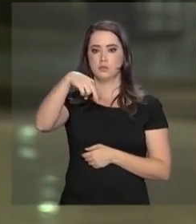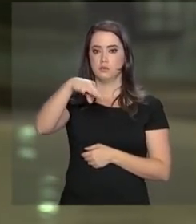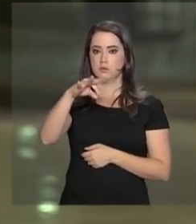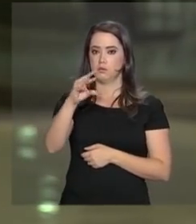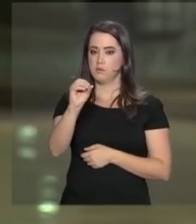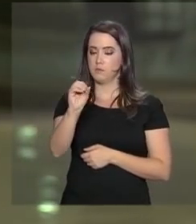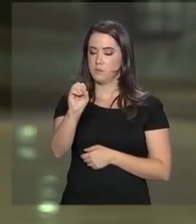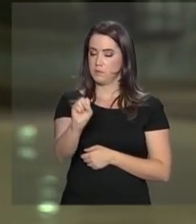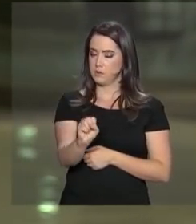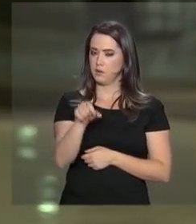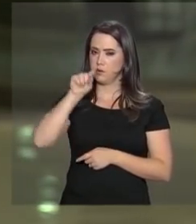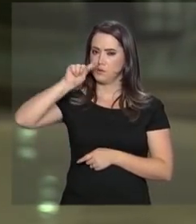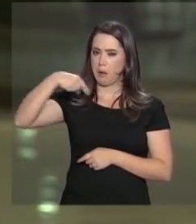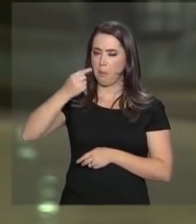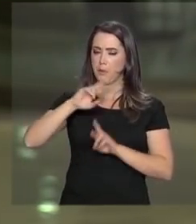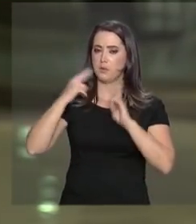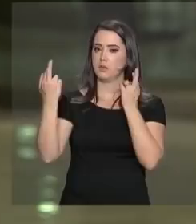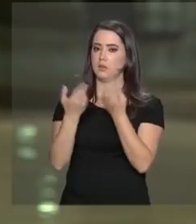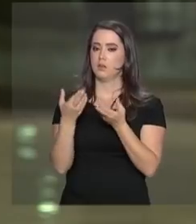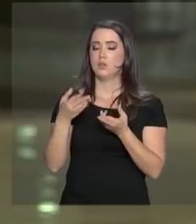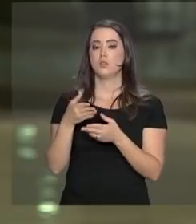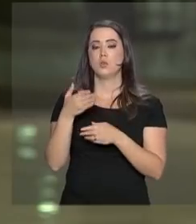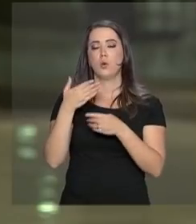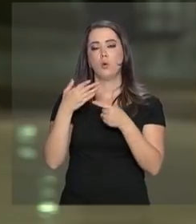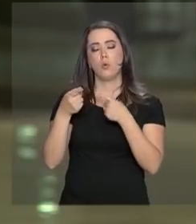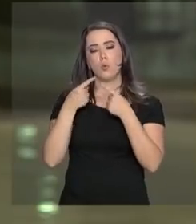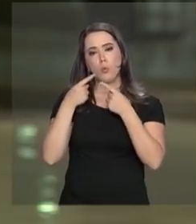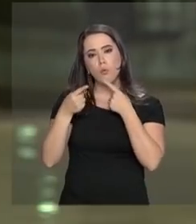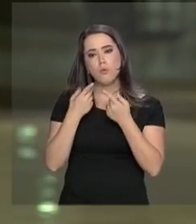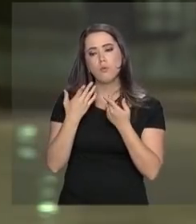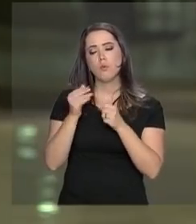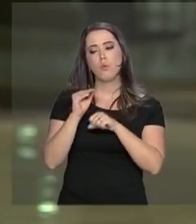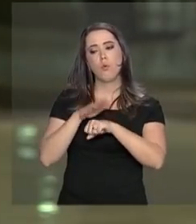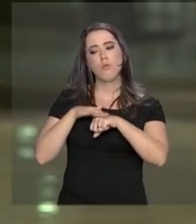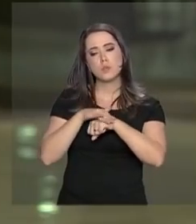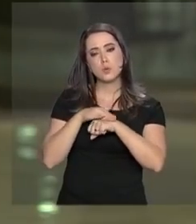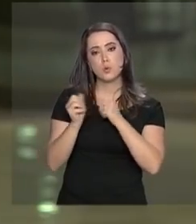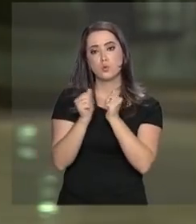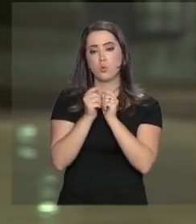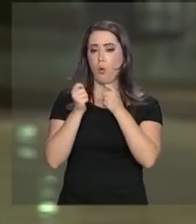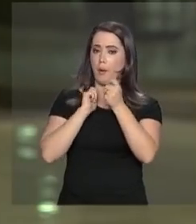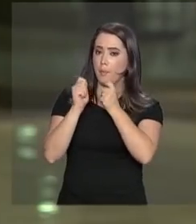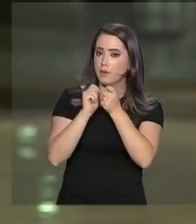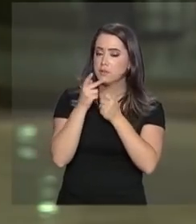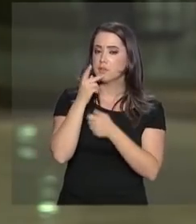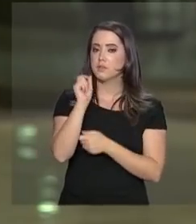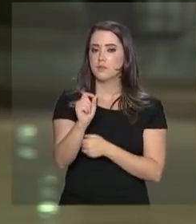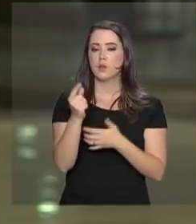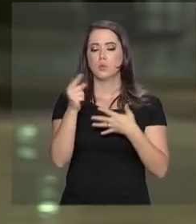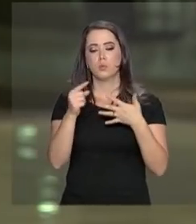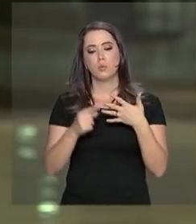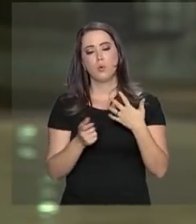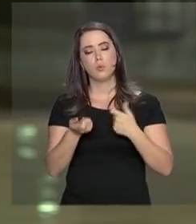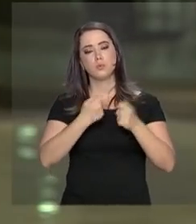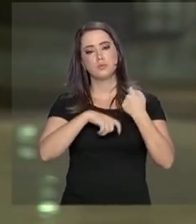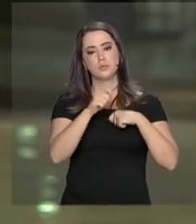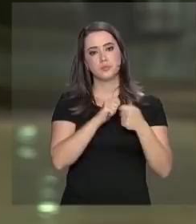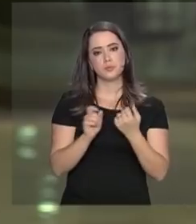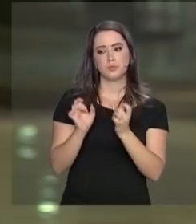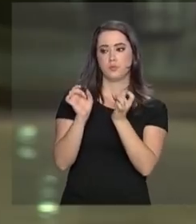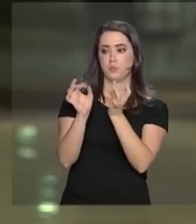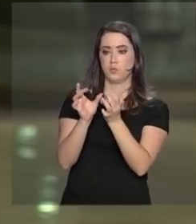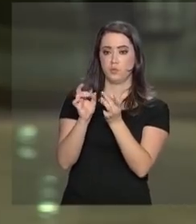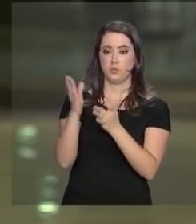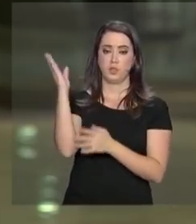reunião, Roberto Azevedo conversou com a imprensa e, entre outros temas, eles falaram sobre a agenda econômica e comercial